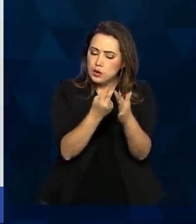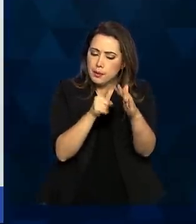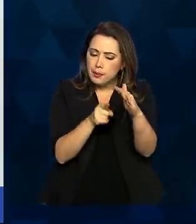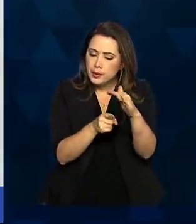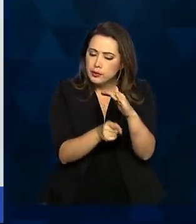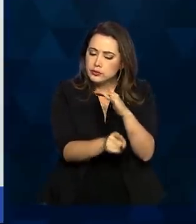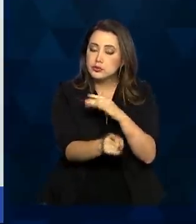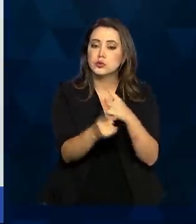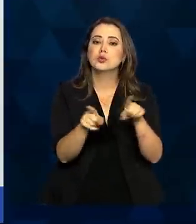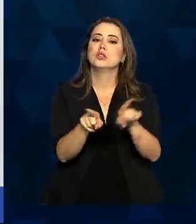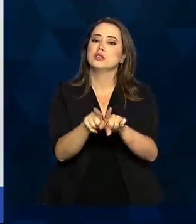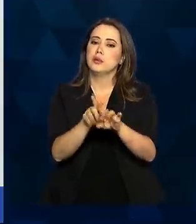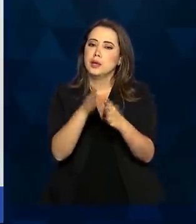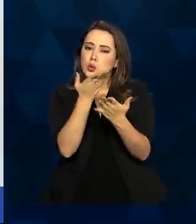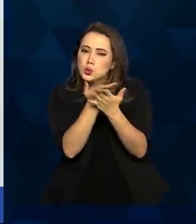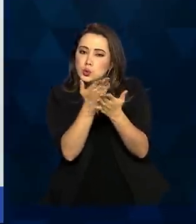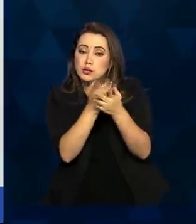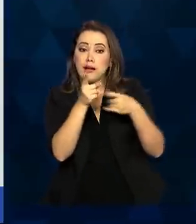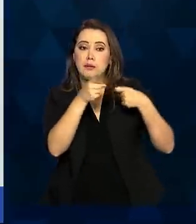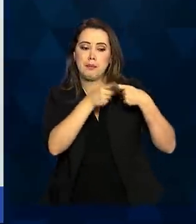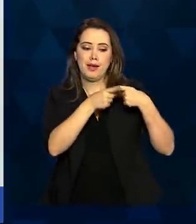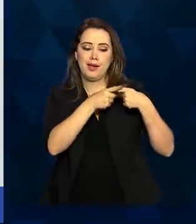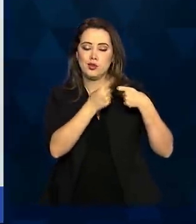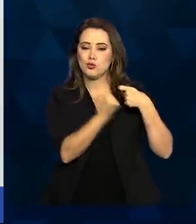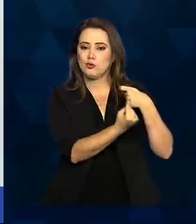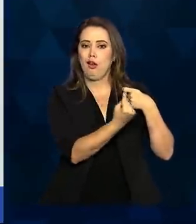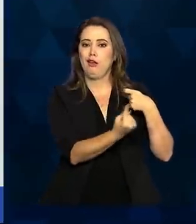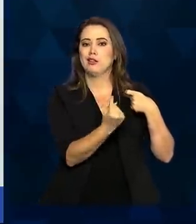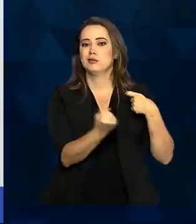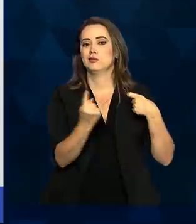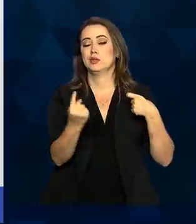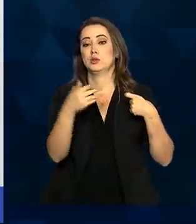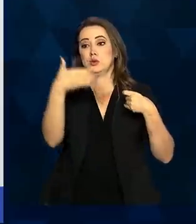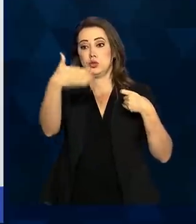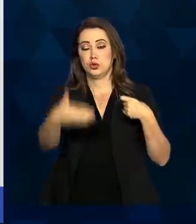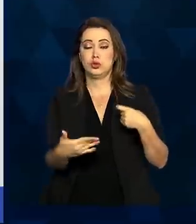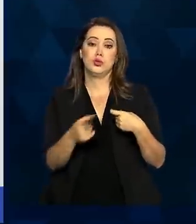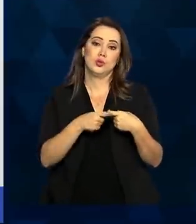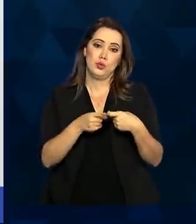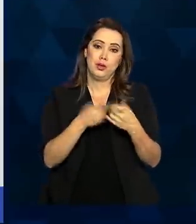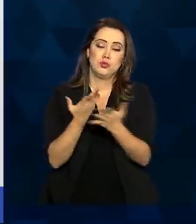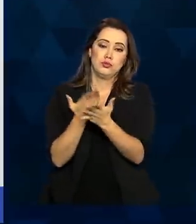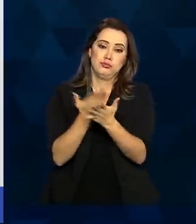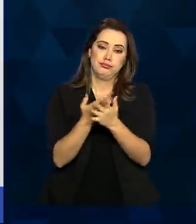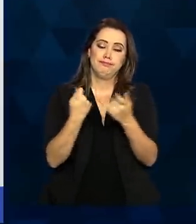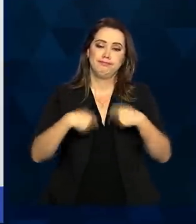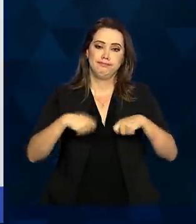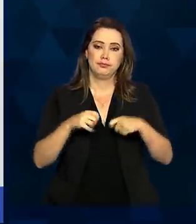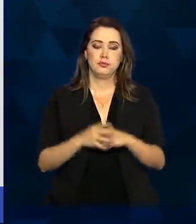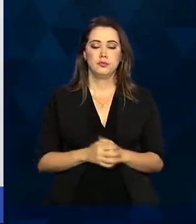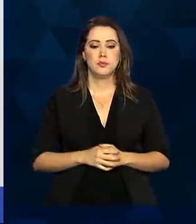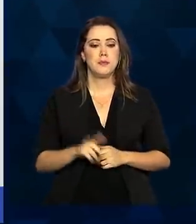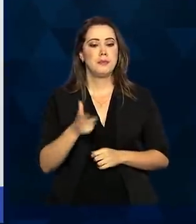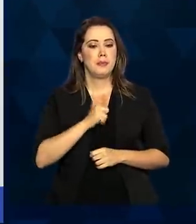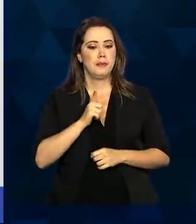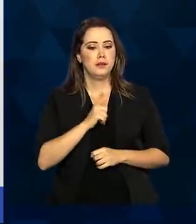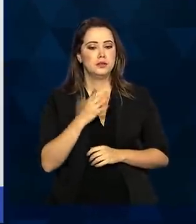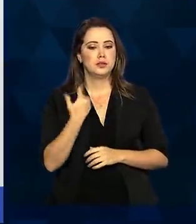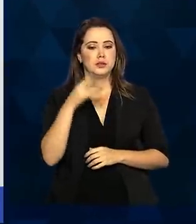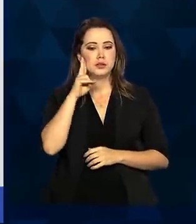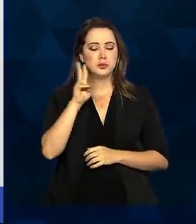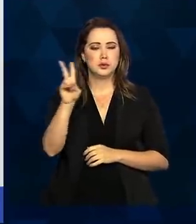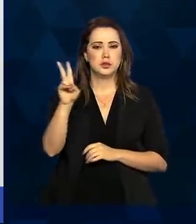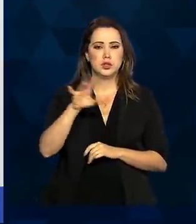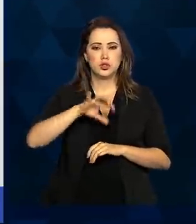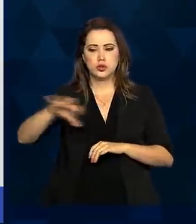forma clínica, para cada paciente diante do médico. E nós temos aí a classificação